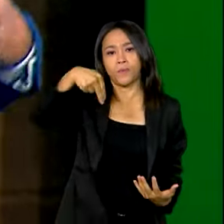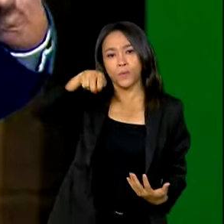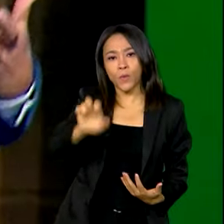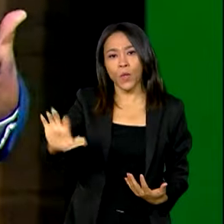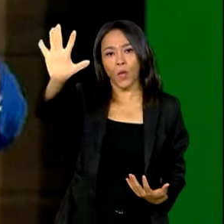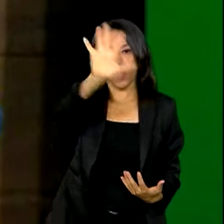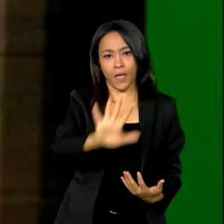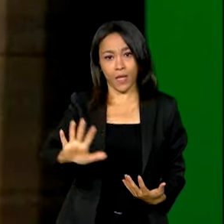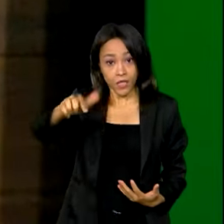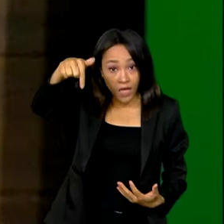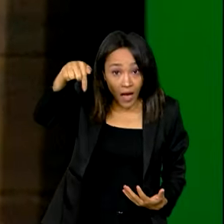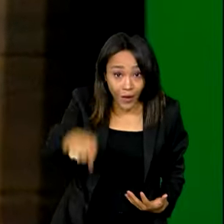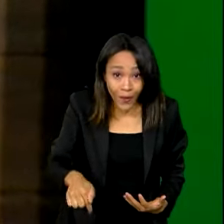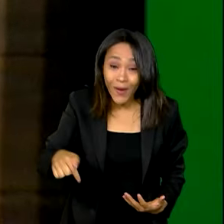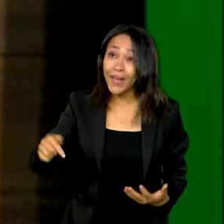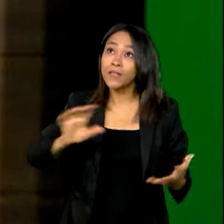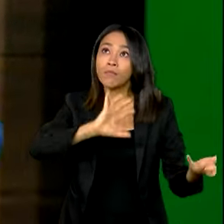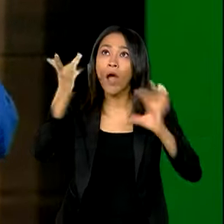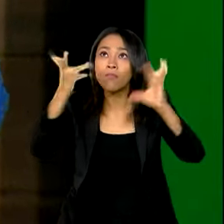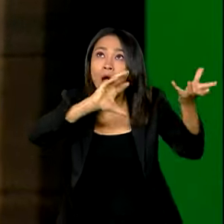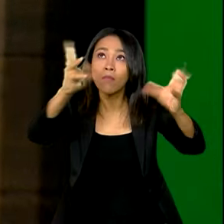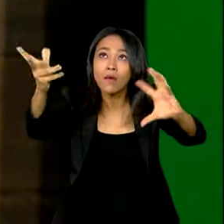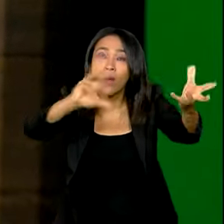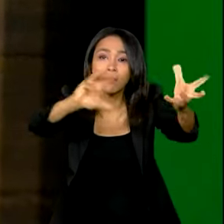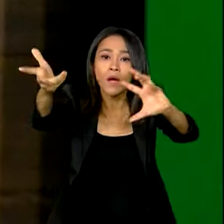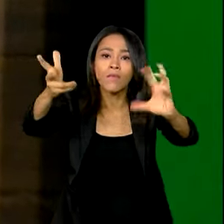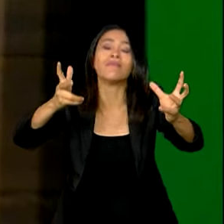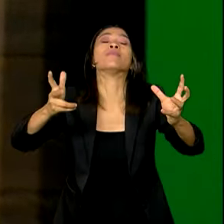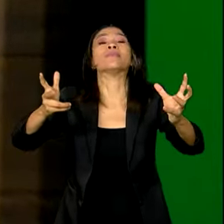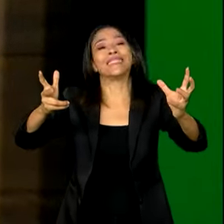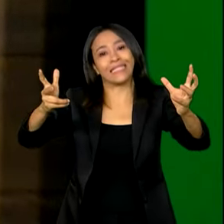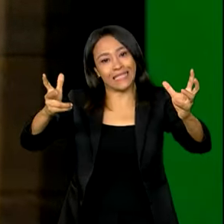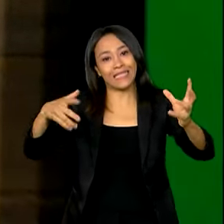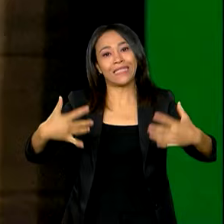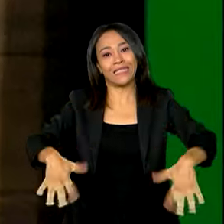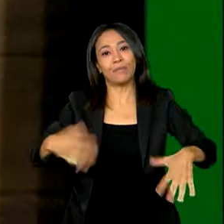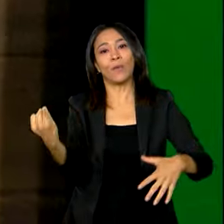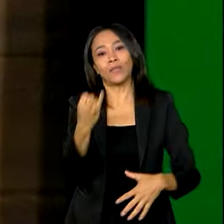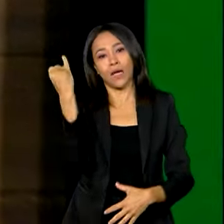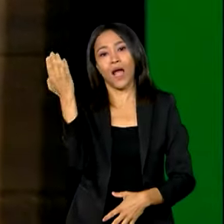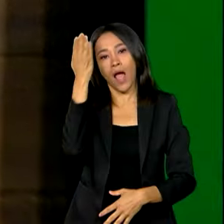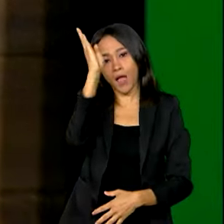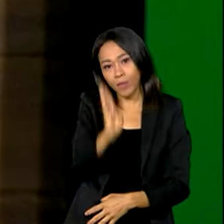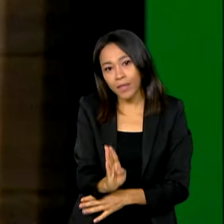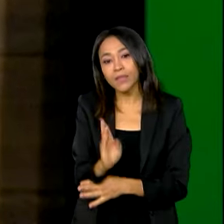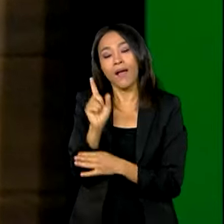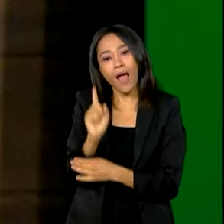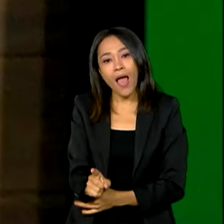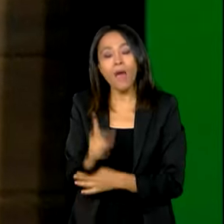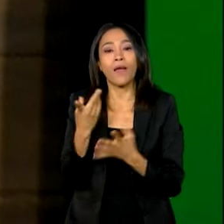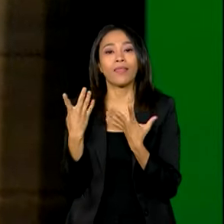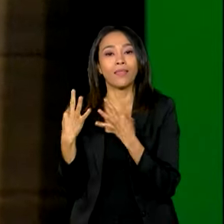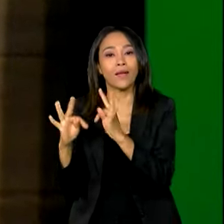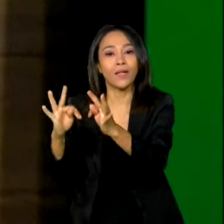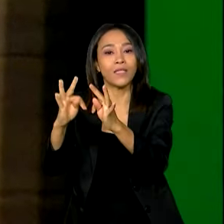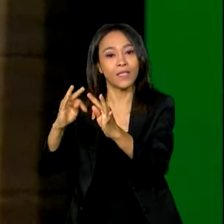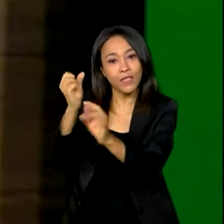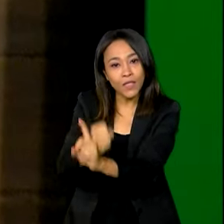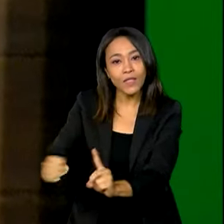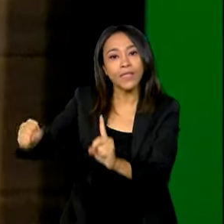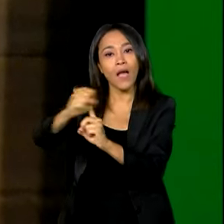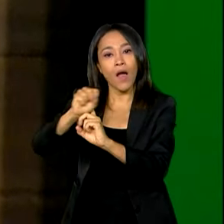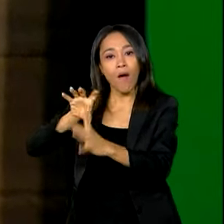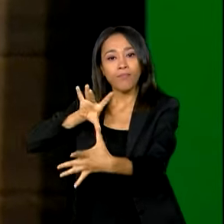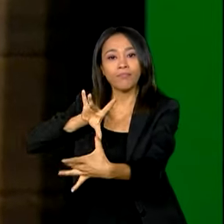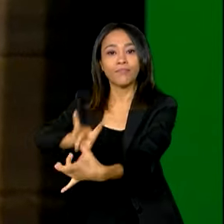base nesse momento de mudanças climáticas para todo o Brasil. É a tecnologia social e na tecnologia